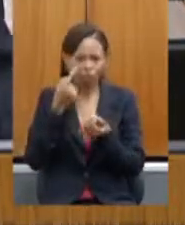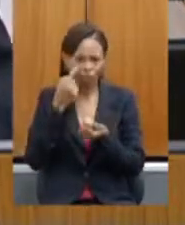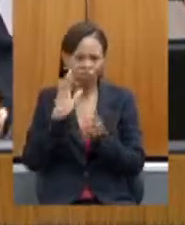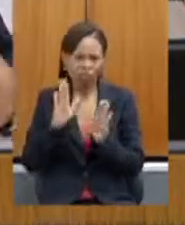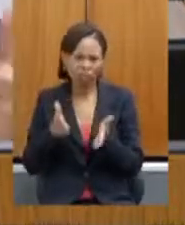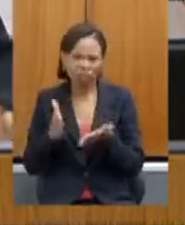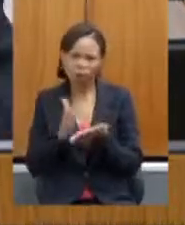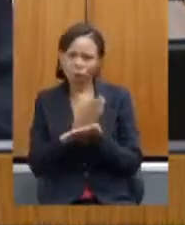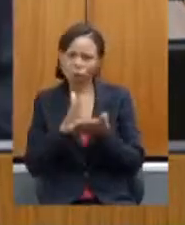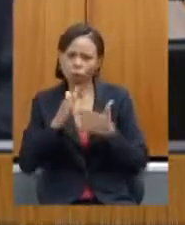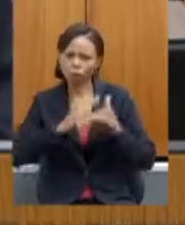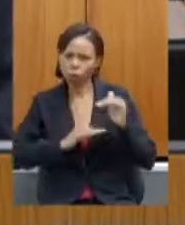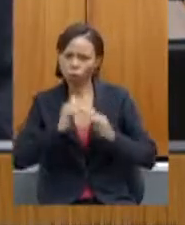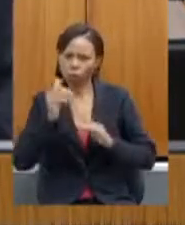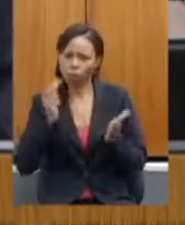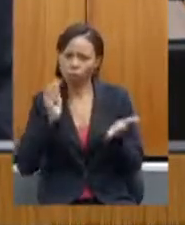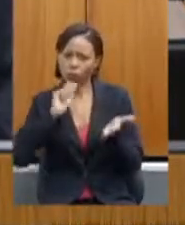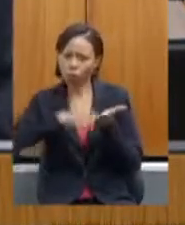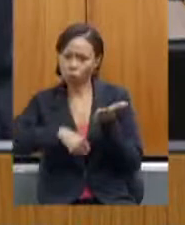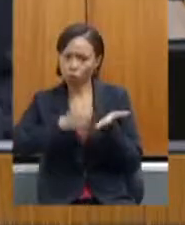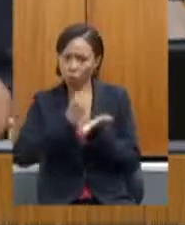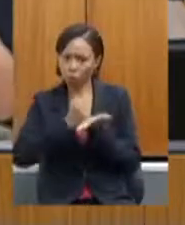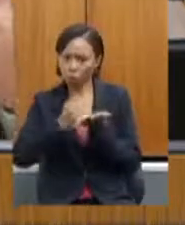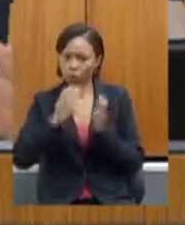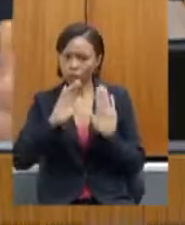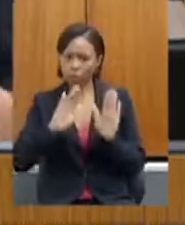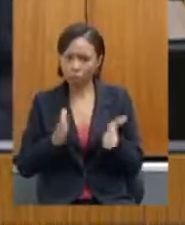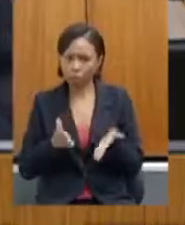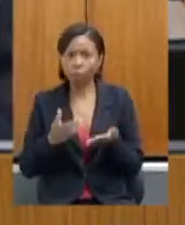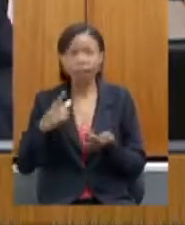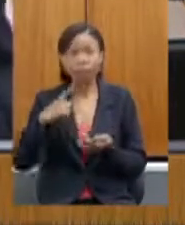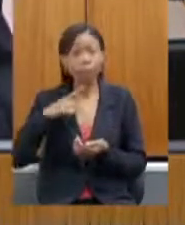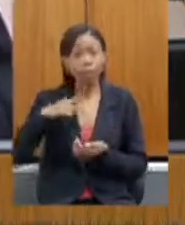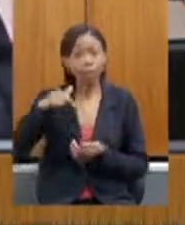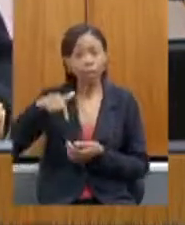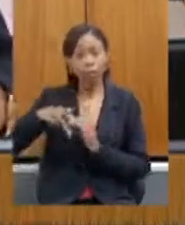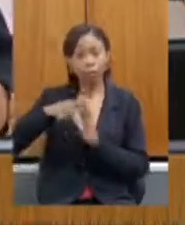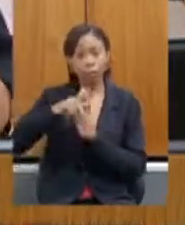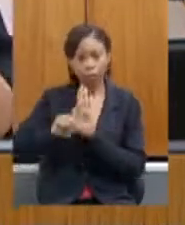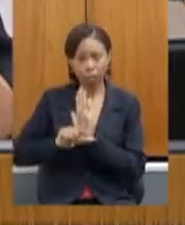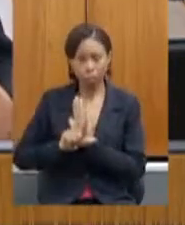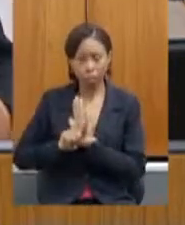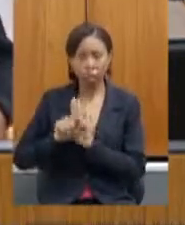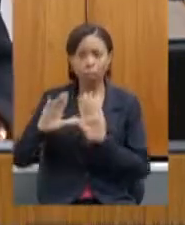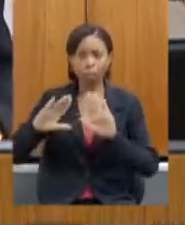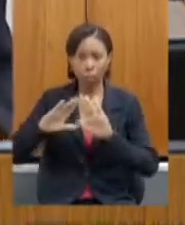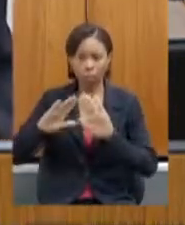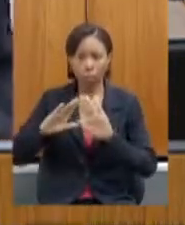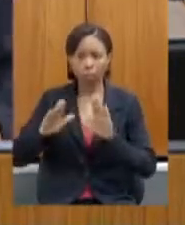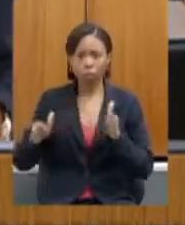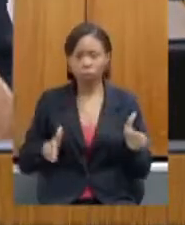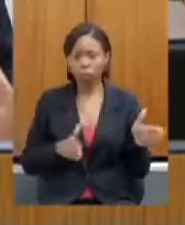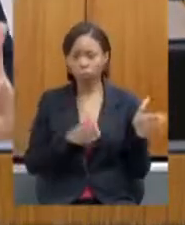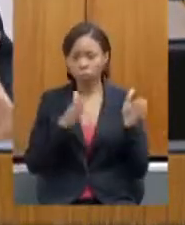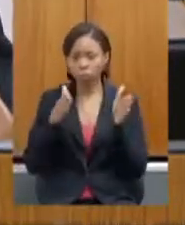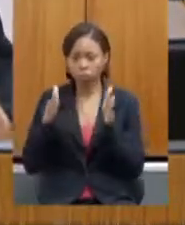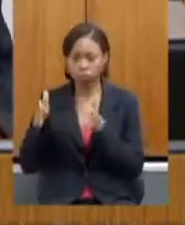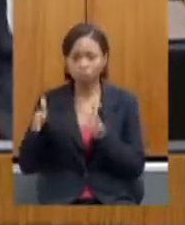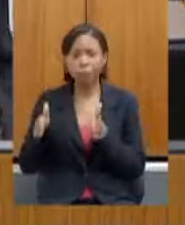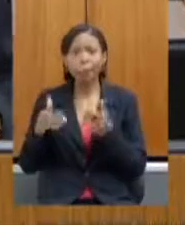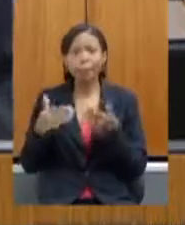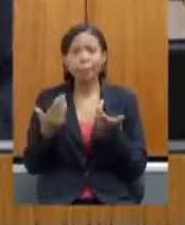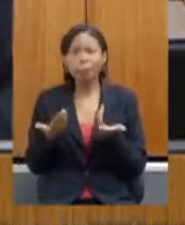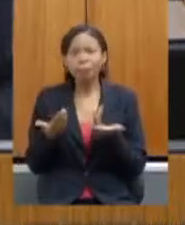essa casa eu tenho um projeto de lei tramitando nessa casa fizemos uma audiência pública e nós temos que talvez desmistificar